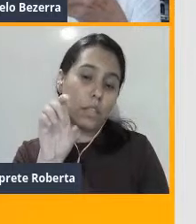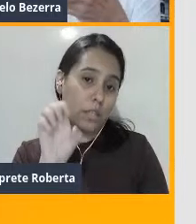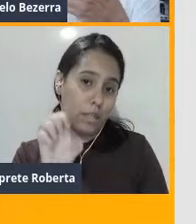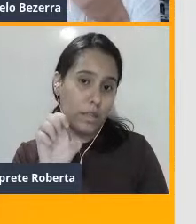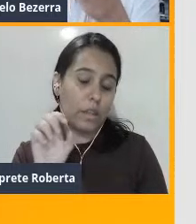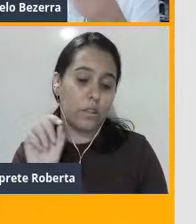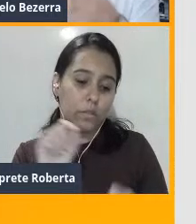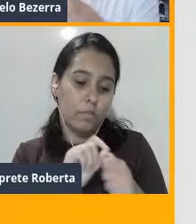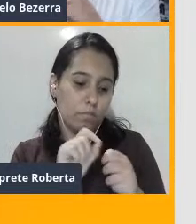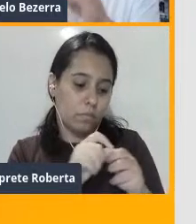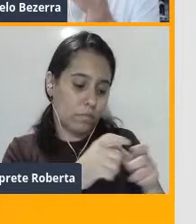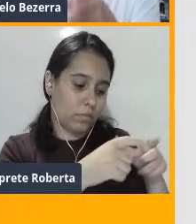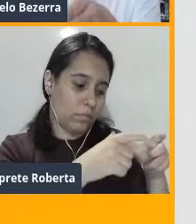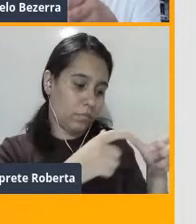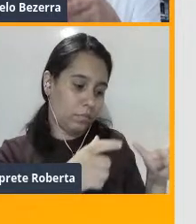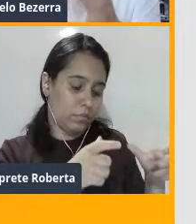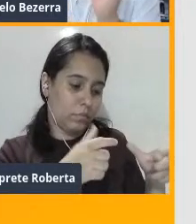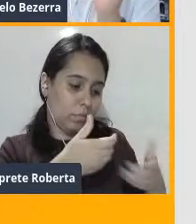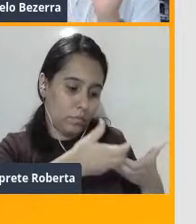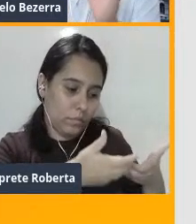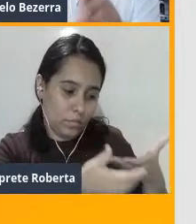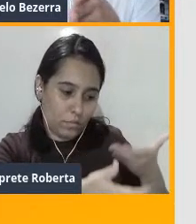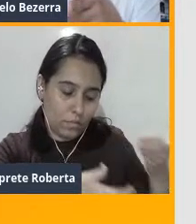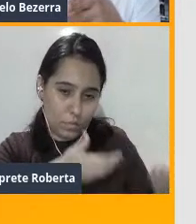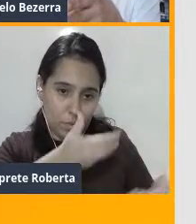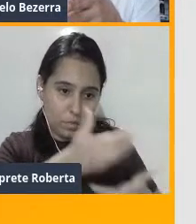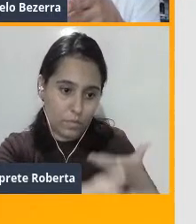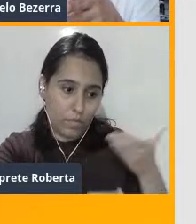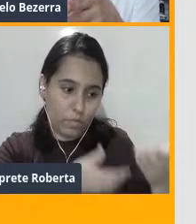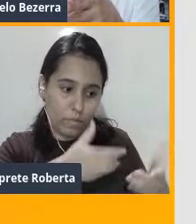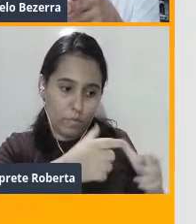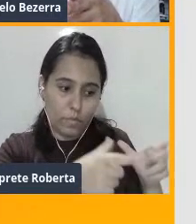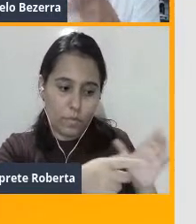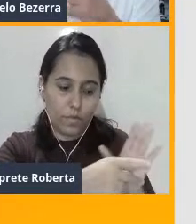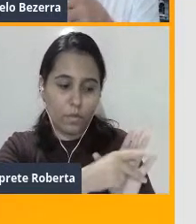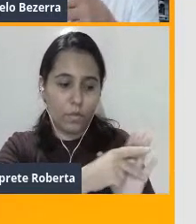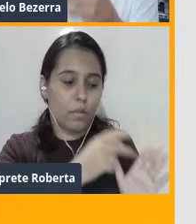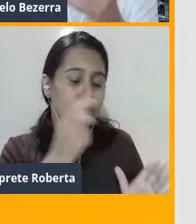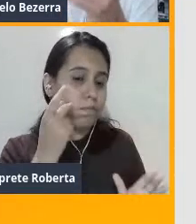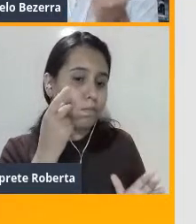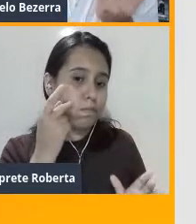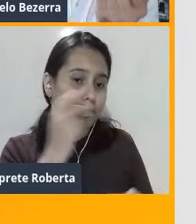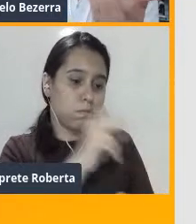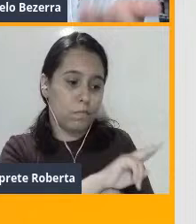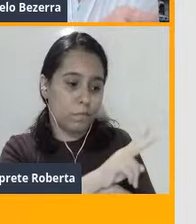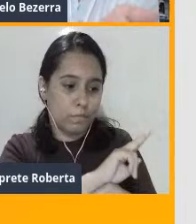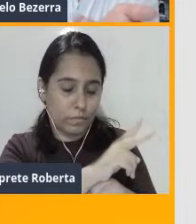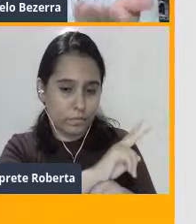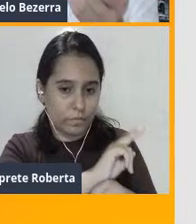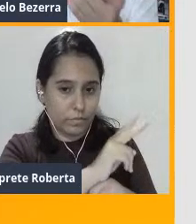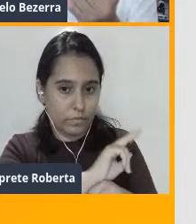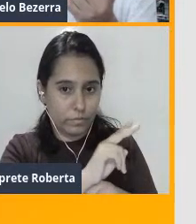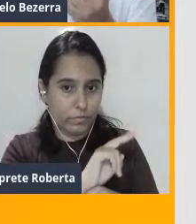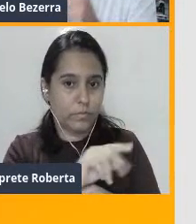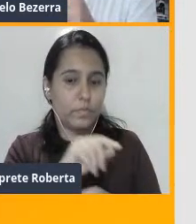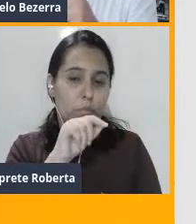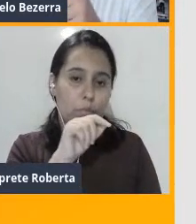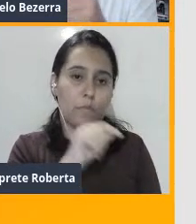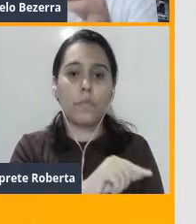e aí eles foram e conseguiram servir como hospedeiros